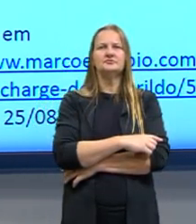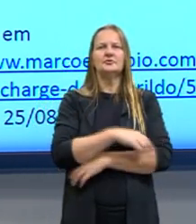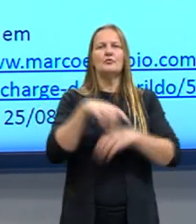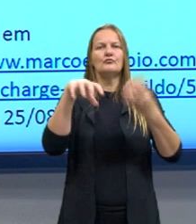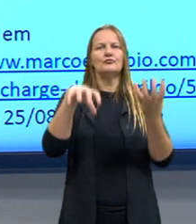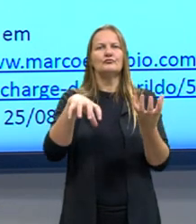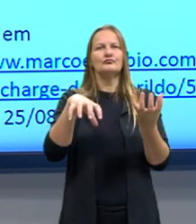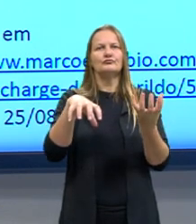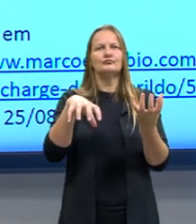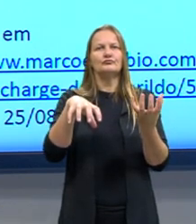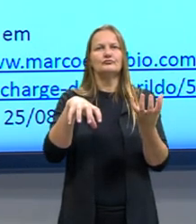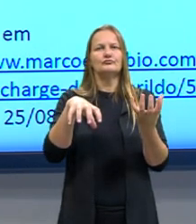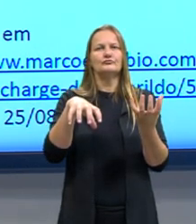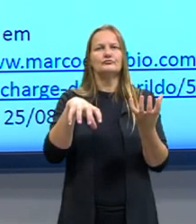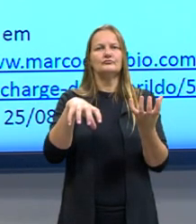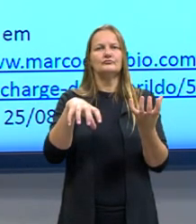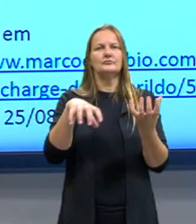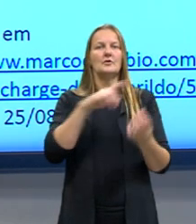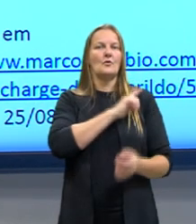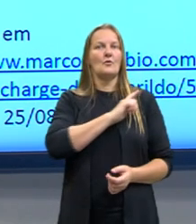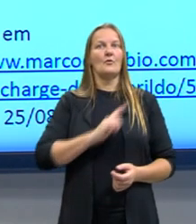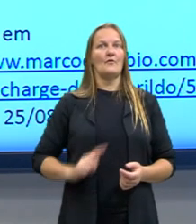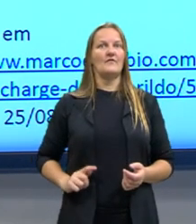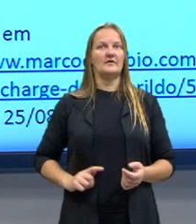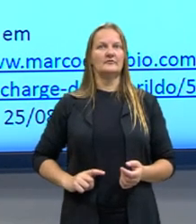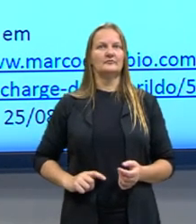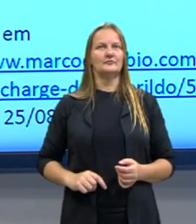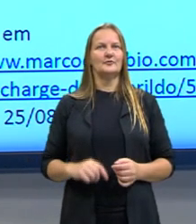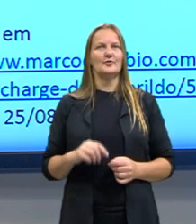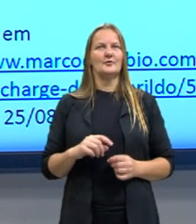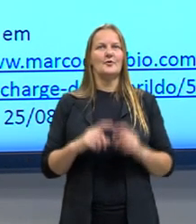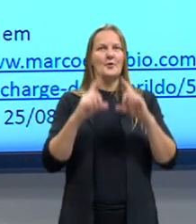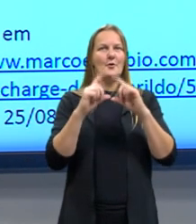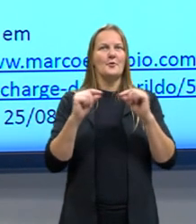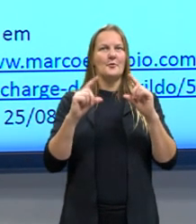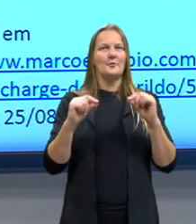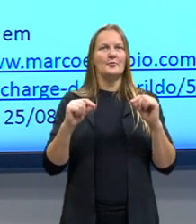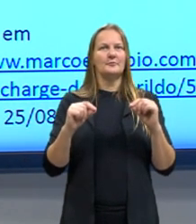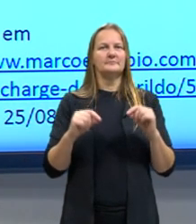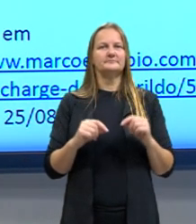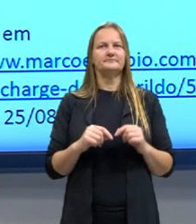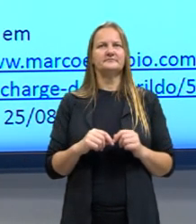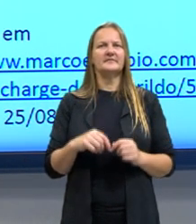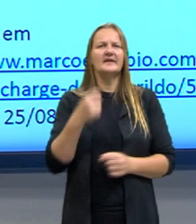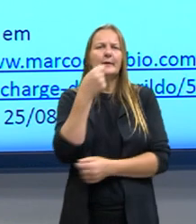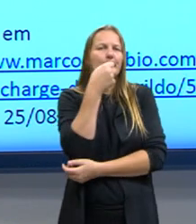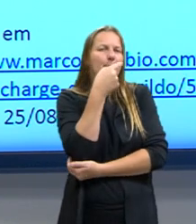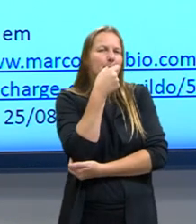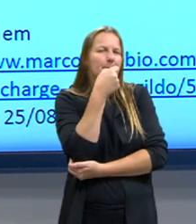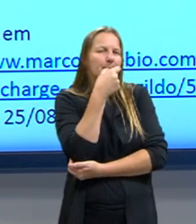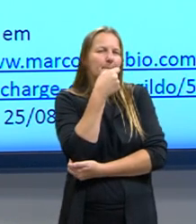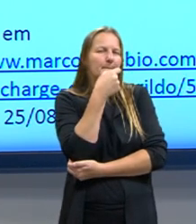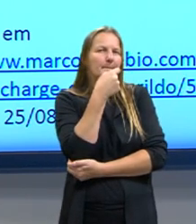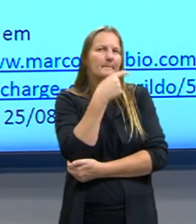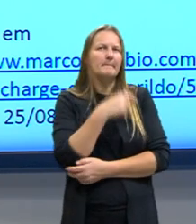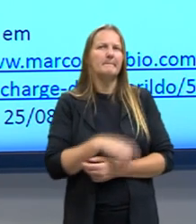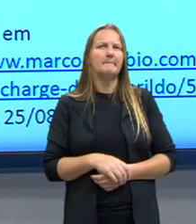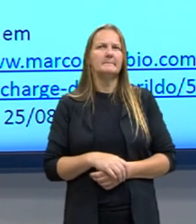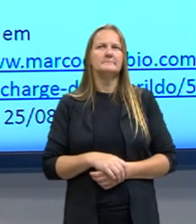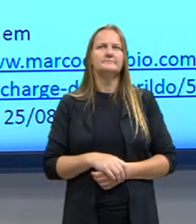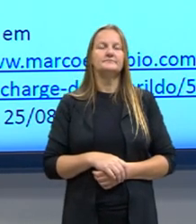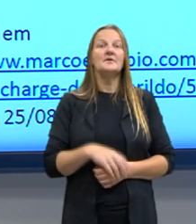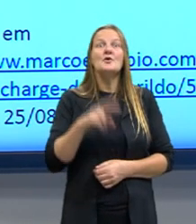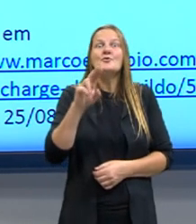Planalto, onde se governa. Então, gente tem ali essa questão irônica, porque a professora não